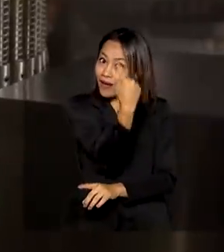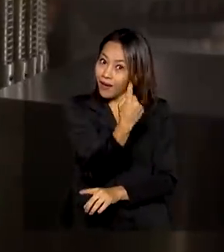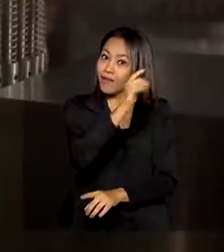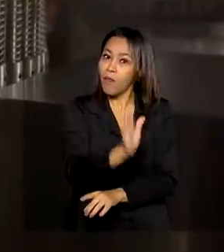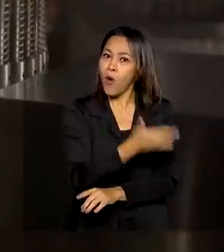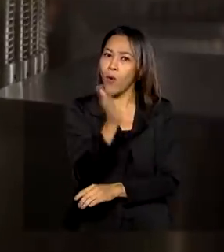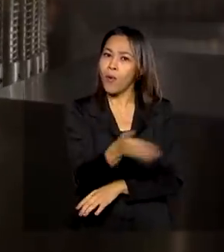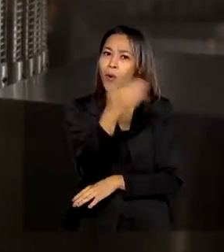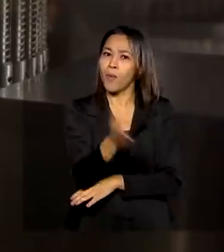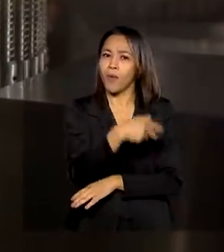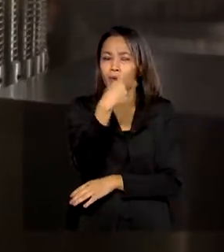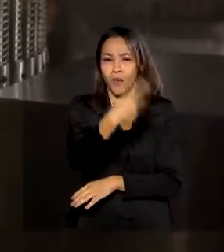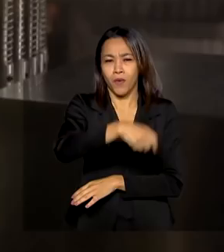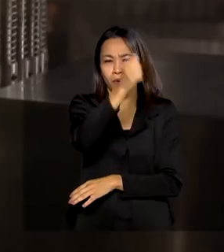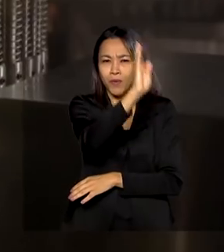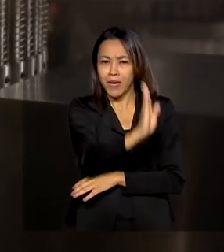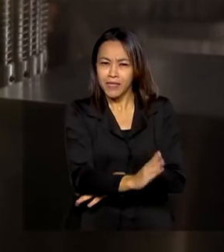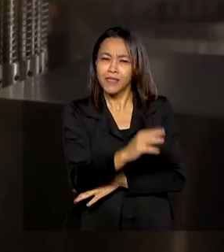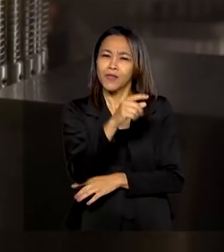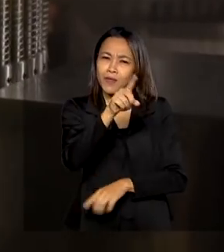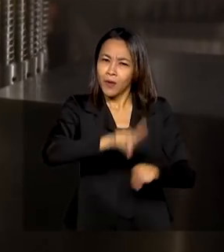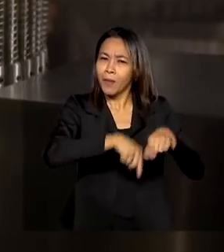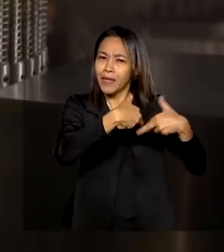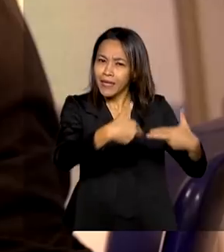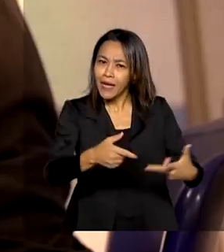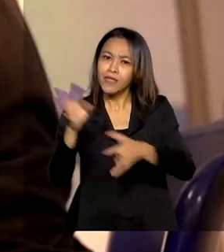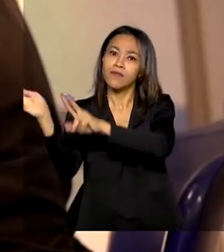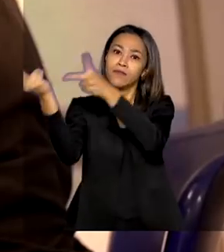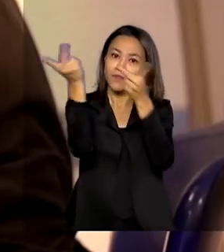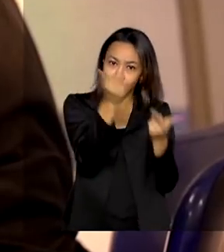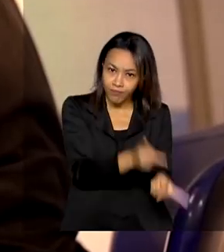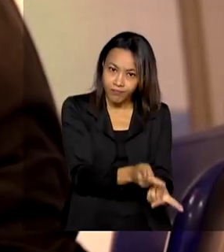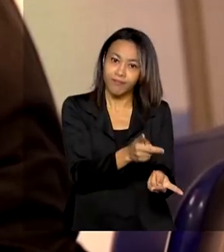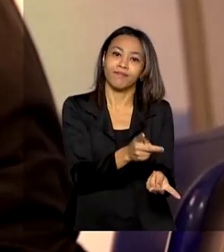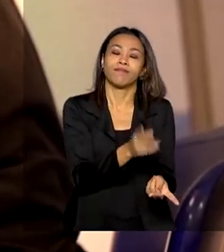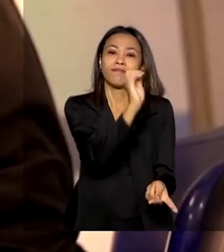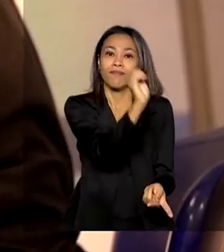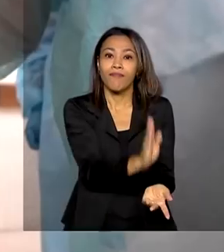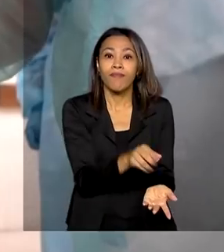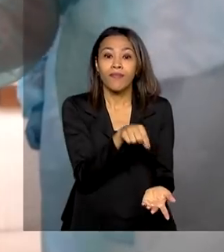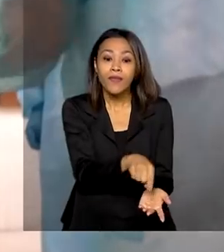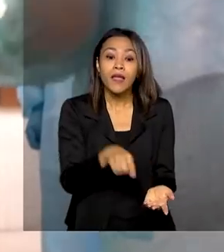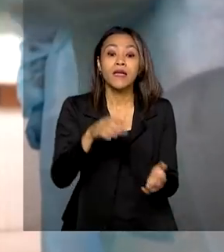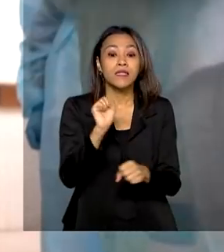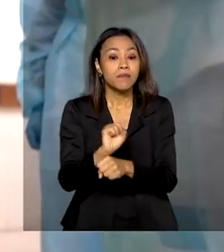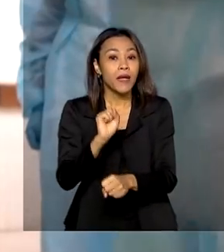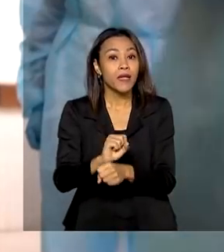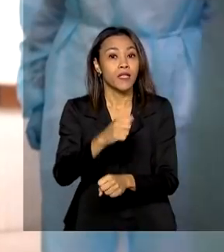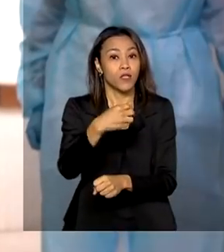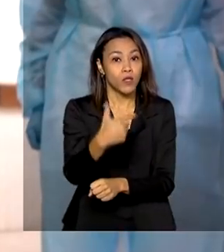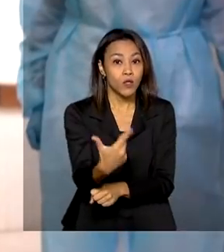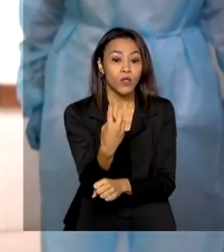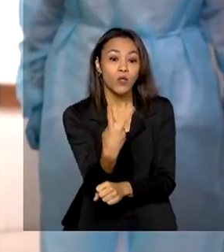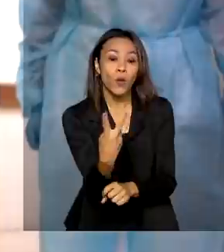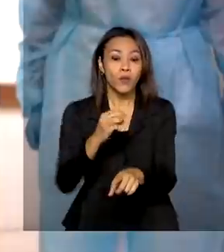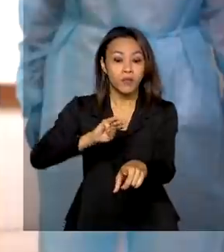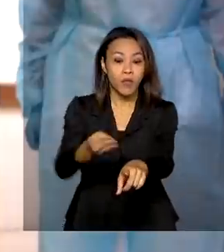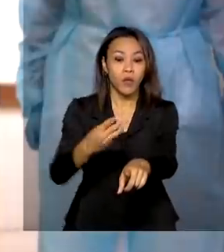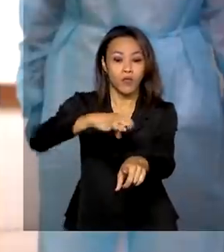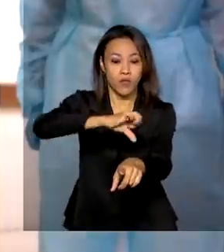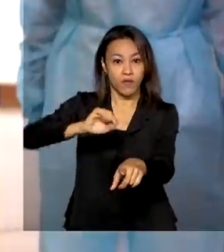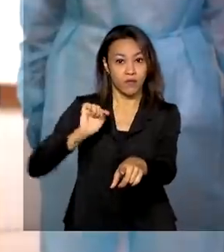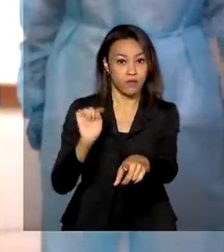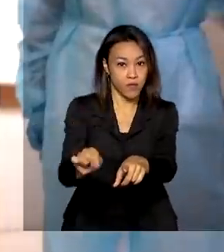Brasil pela fundação com matéria-prima importada. Também são esperados mais 2,9 milhões de